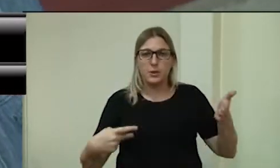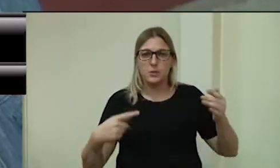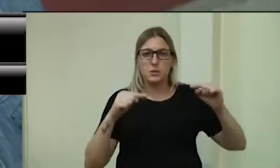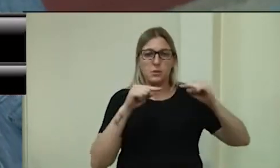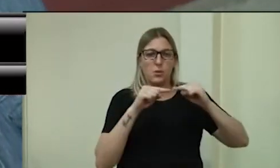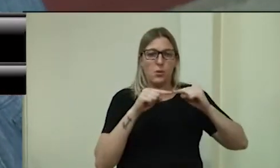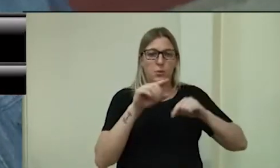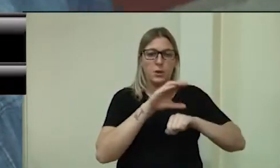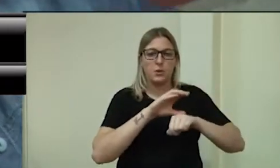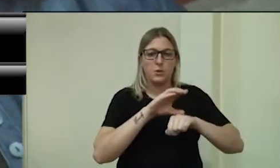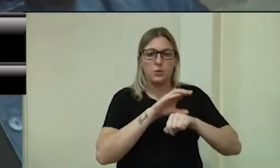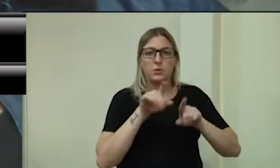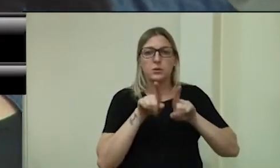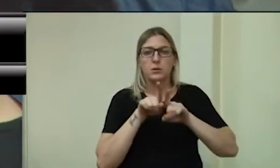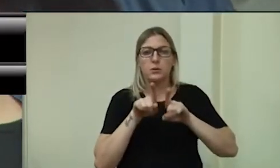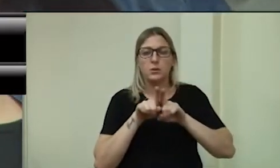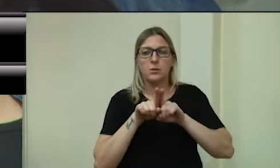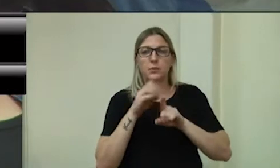favorável.